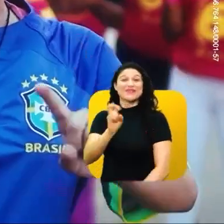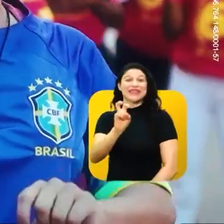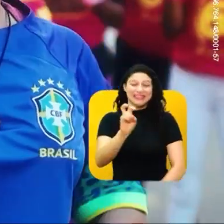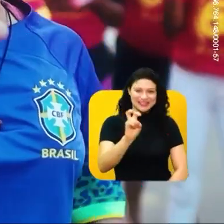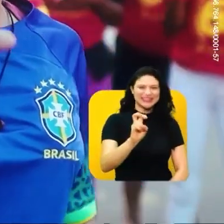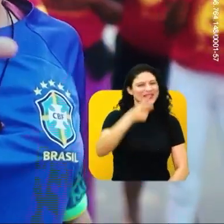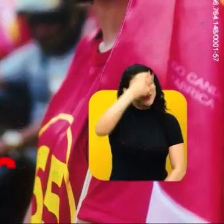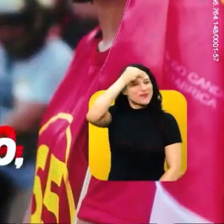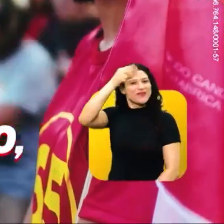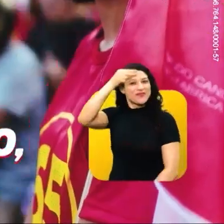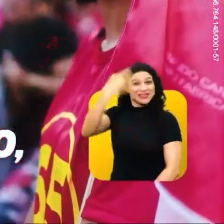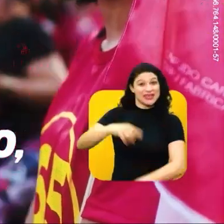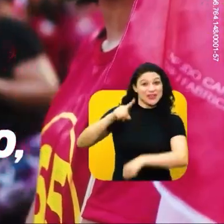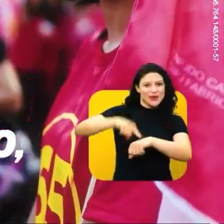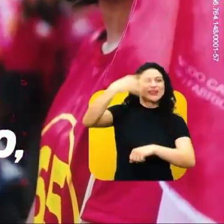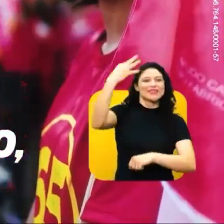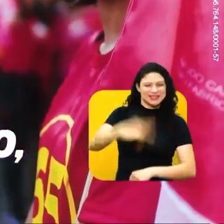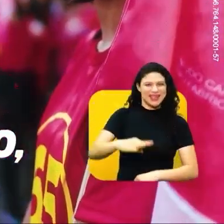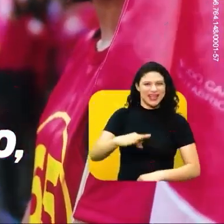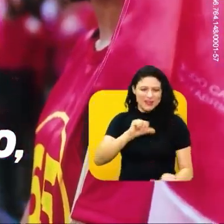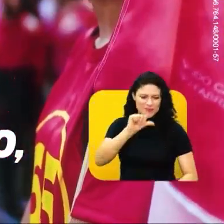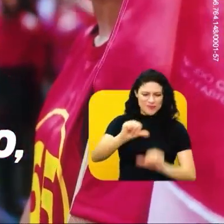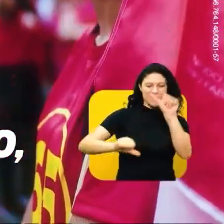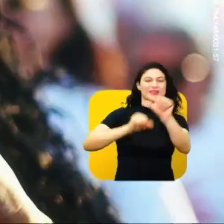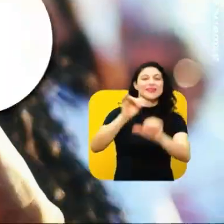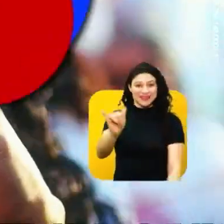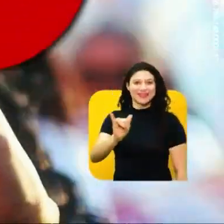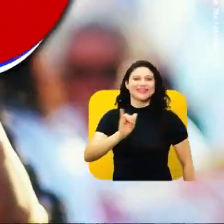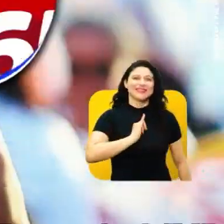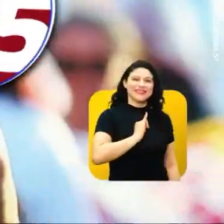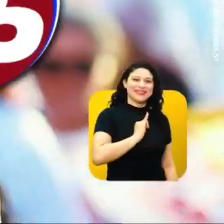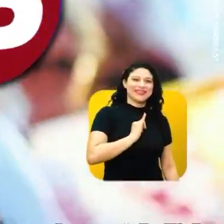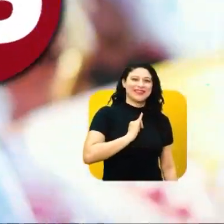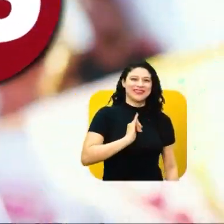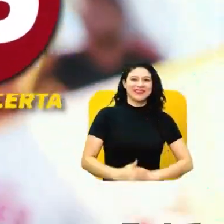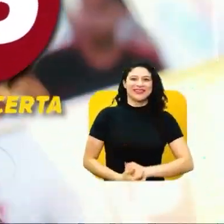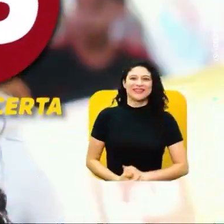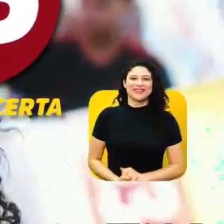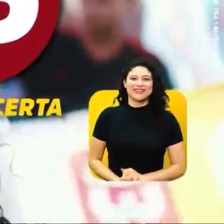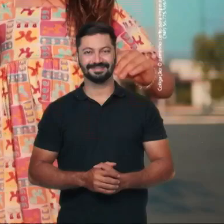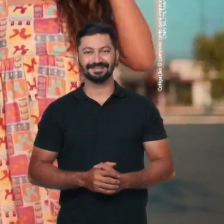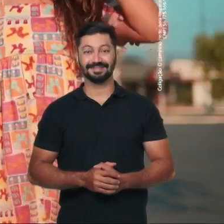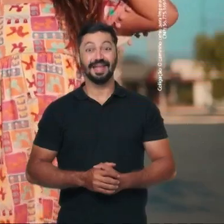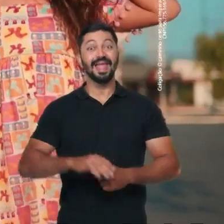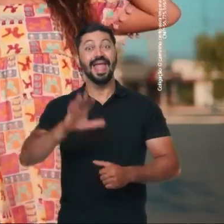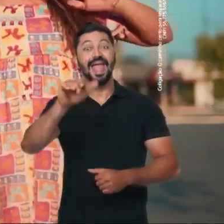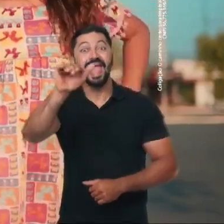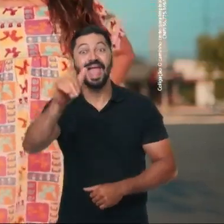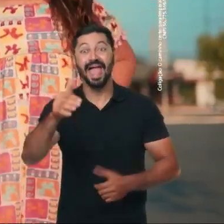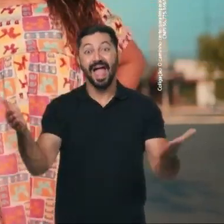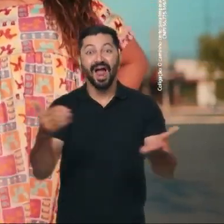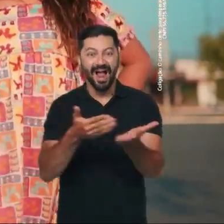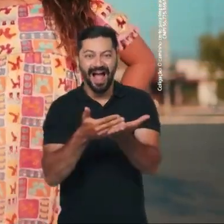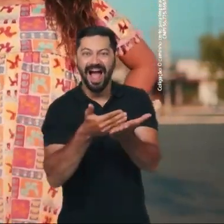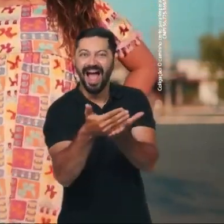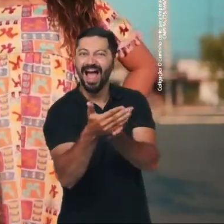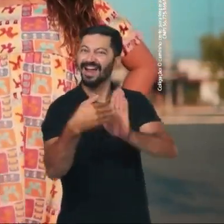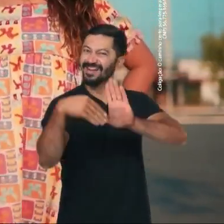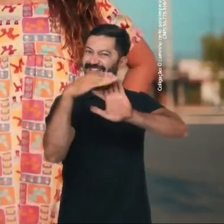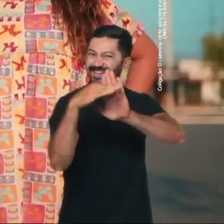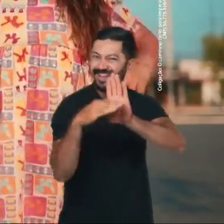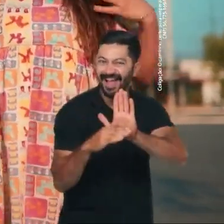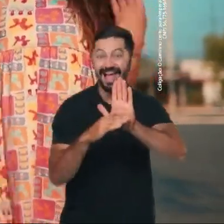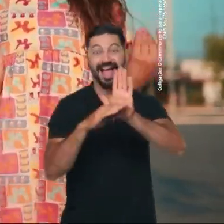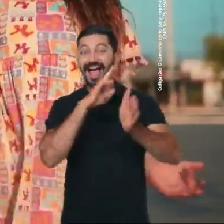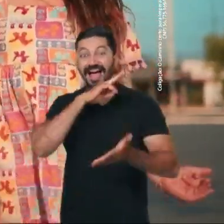65, o prefeito certo não acerta, vai transformar em Imperatriz. Ei, vai começar o